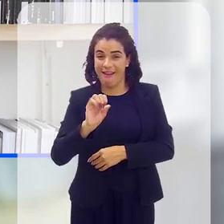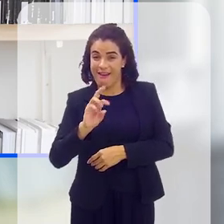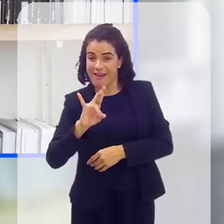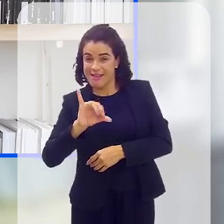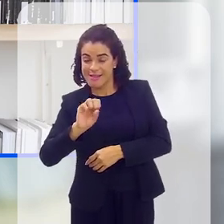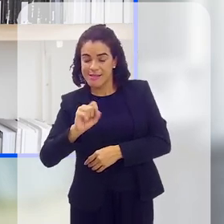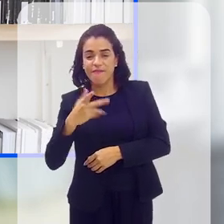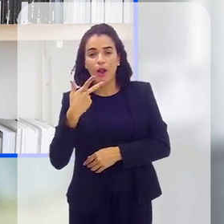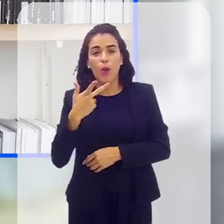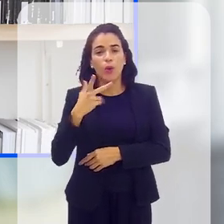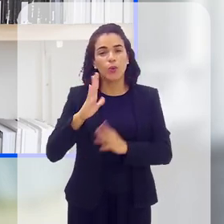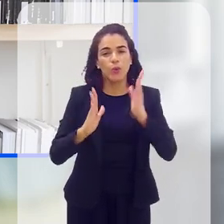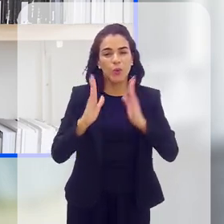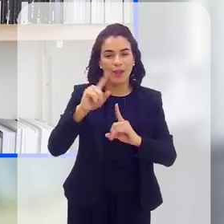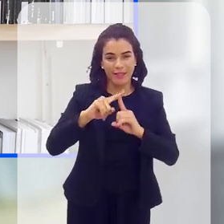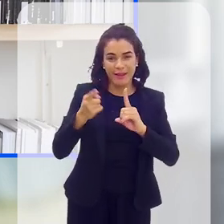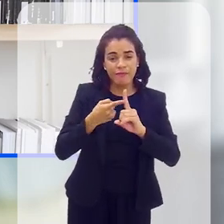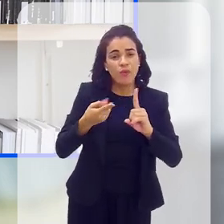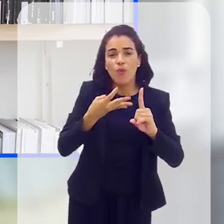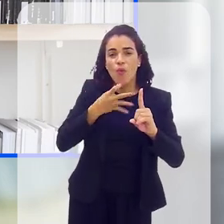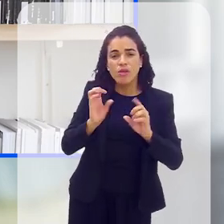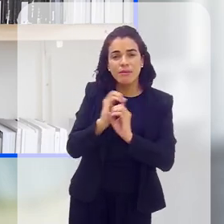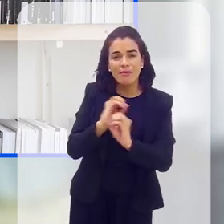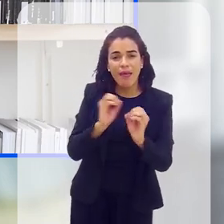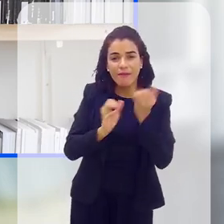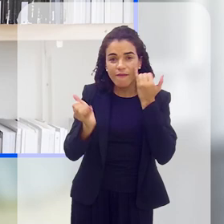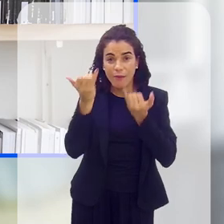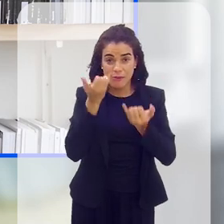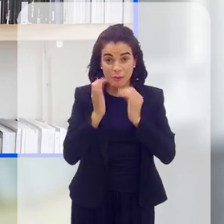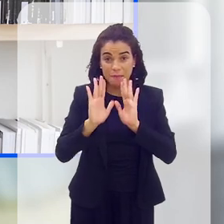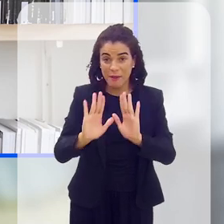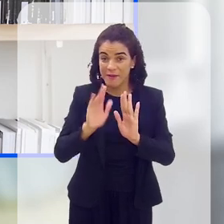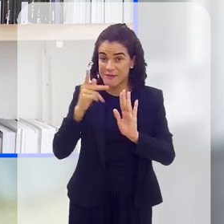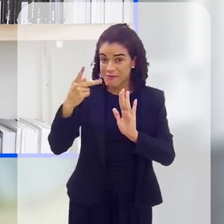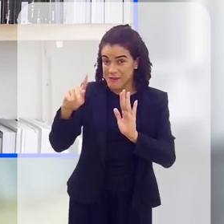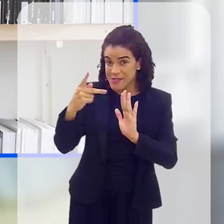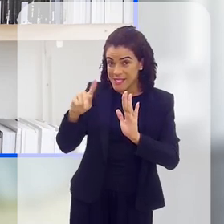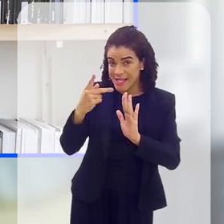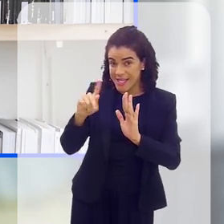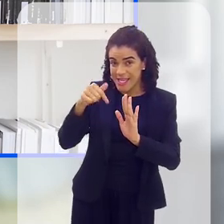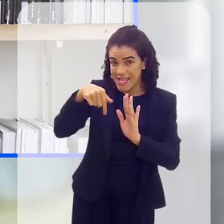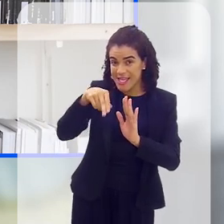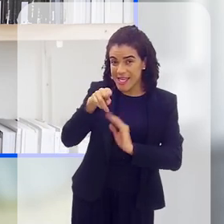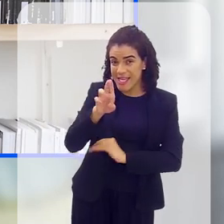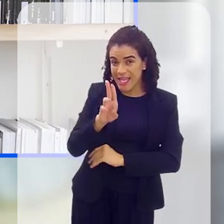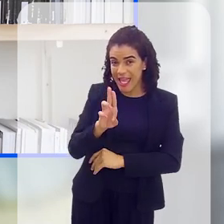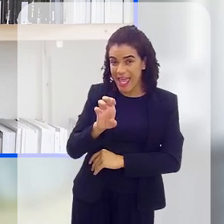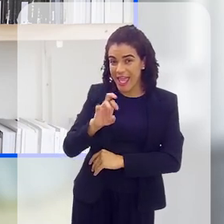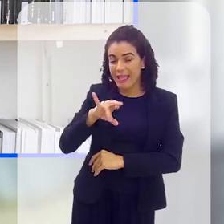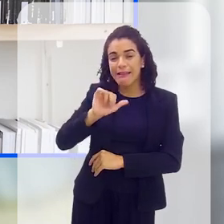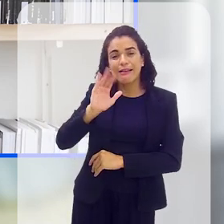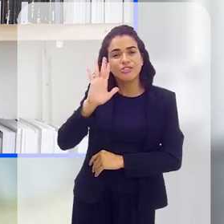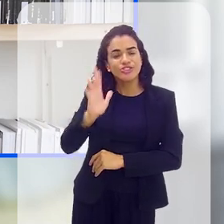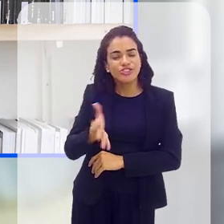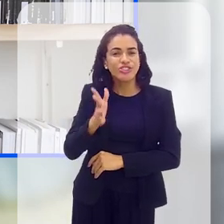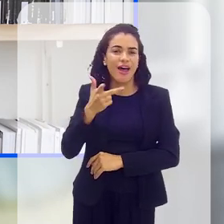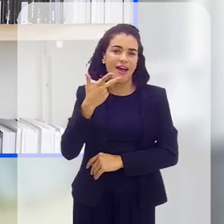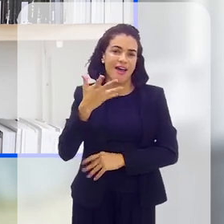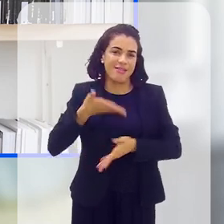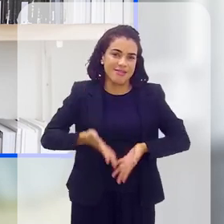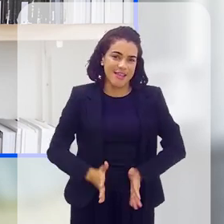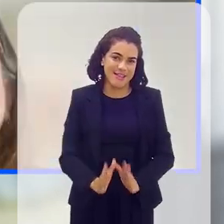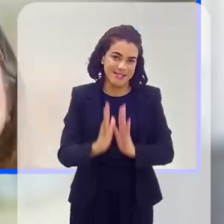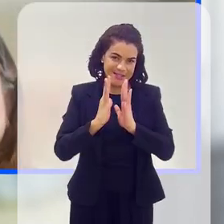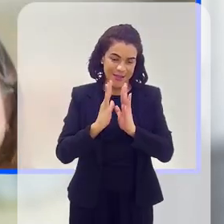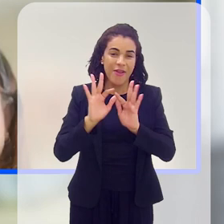gestação da Liz, não conhecia sobre o nanismo, mas você vem de uma família, né? Com diagnóstico de nanismo. Você tem nanismo. Conta um pouquinho aí